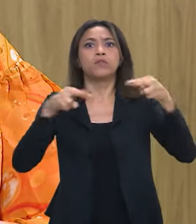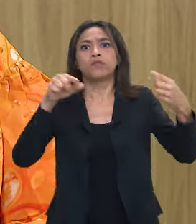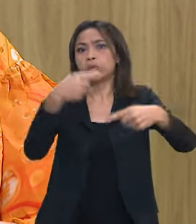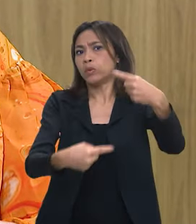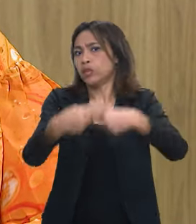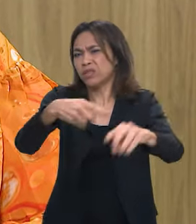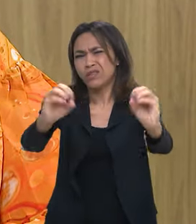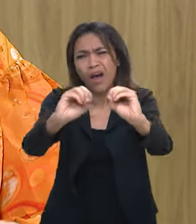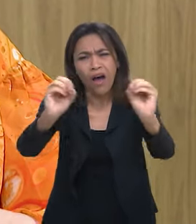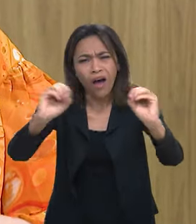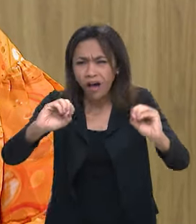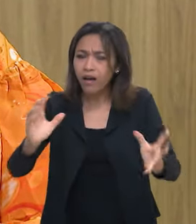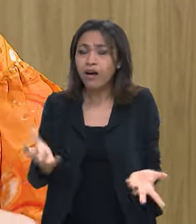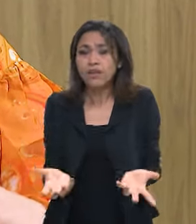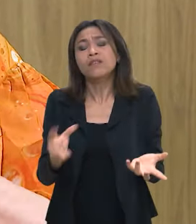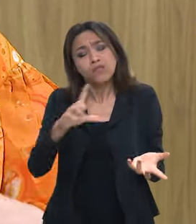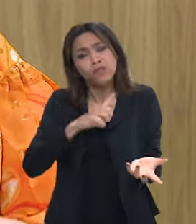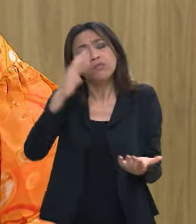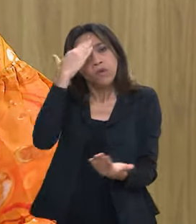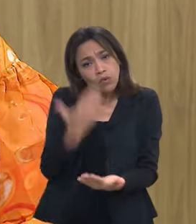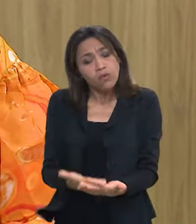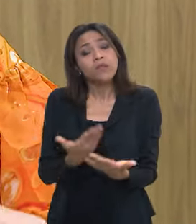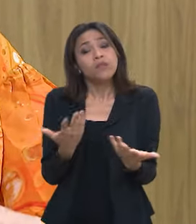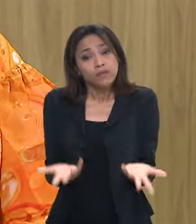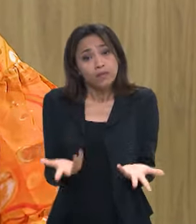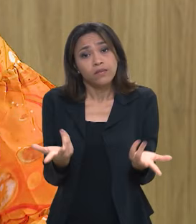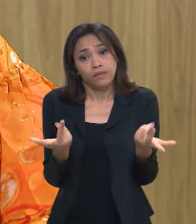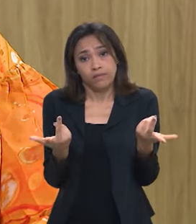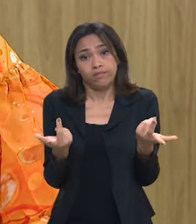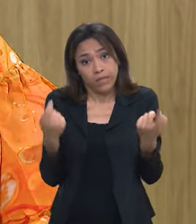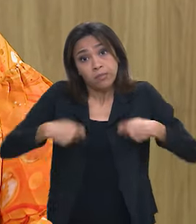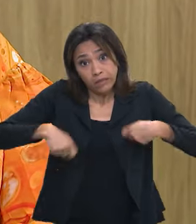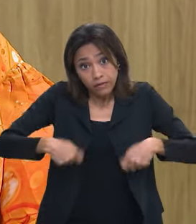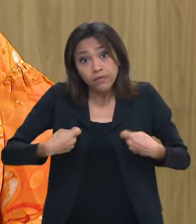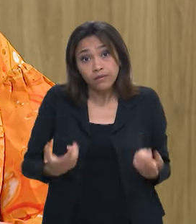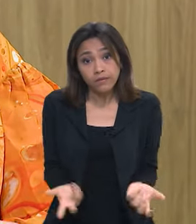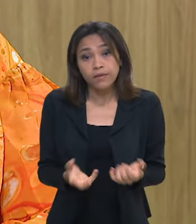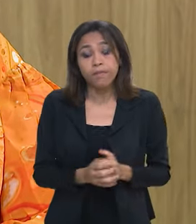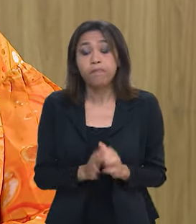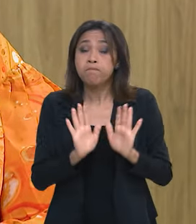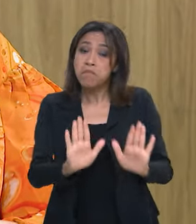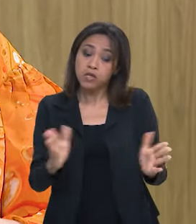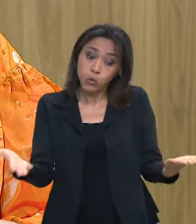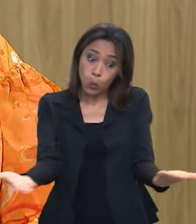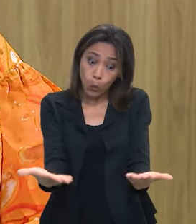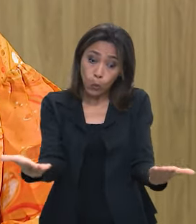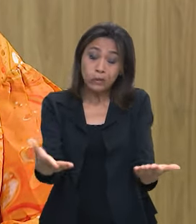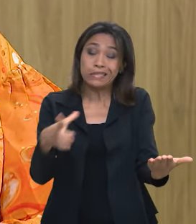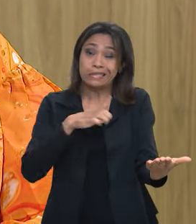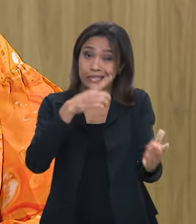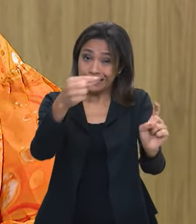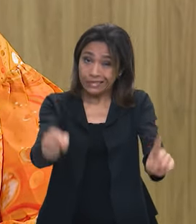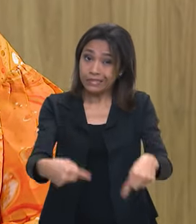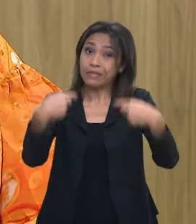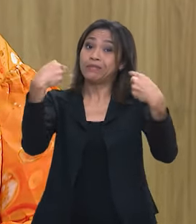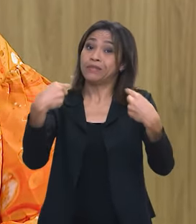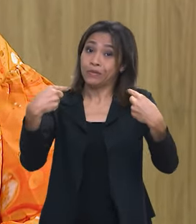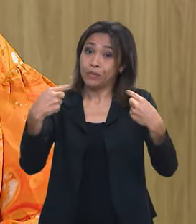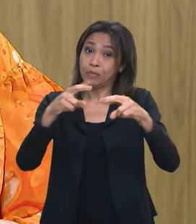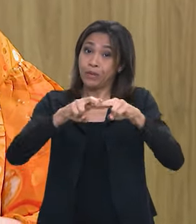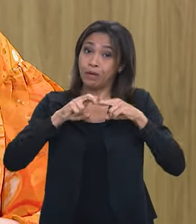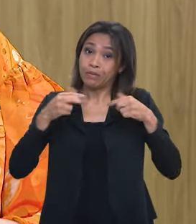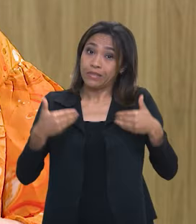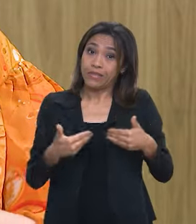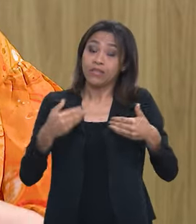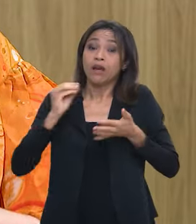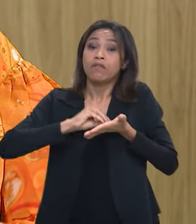vacina, de fato, havia uma confiança, como precisa haver. Mas, hoje, estamos desafiados, por isso,